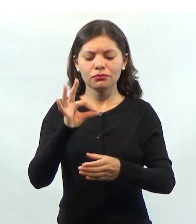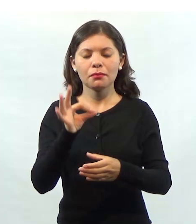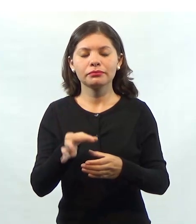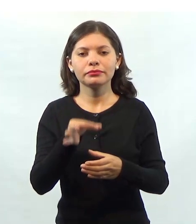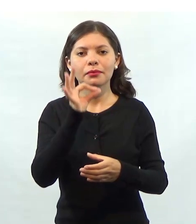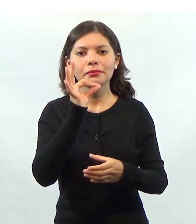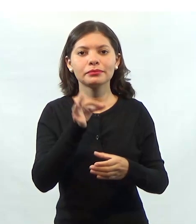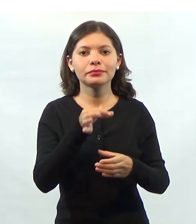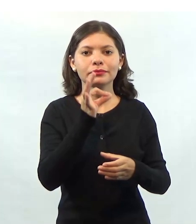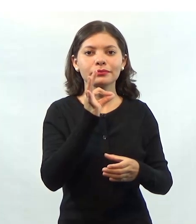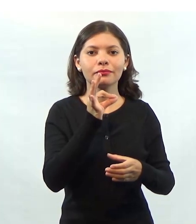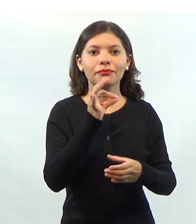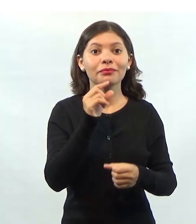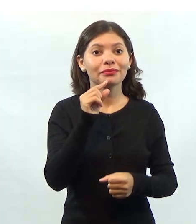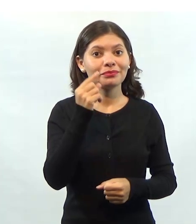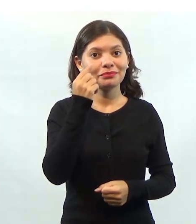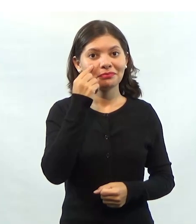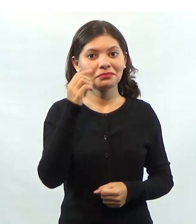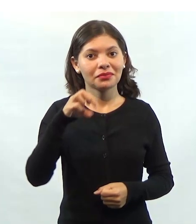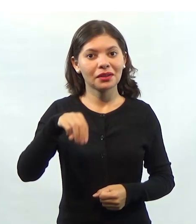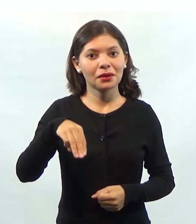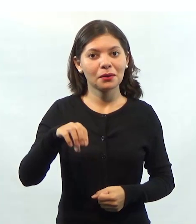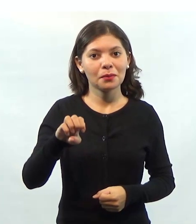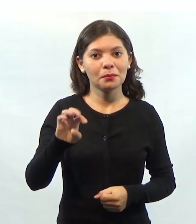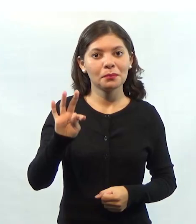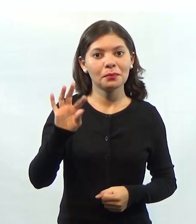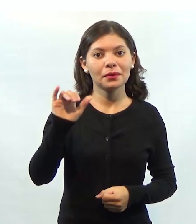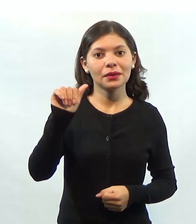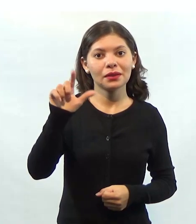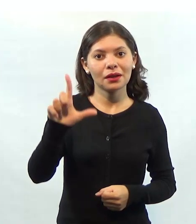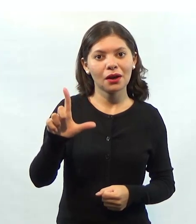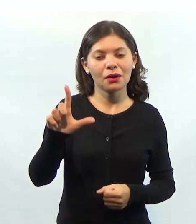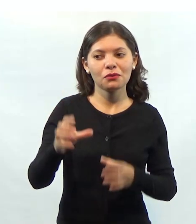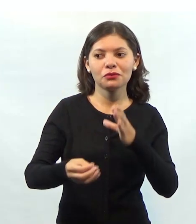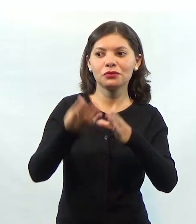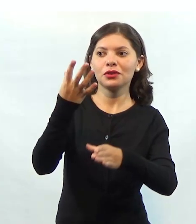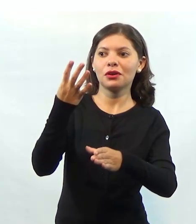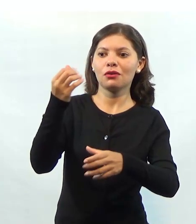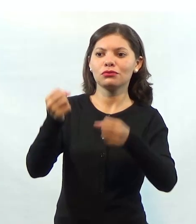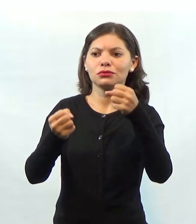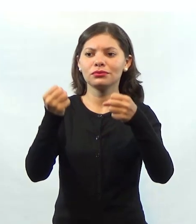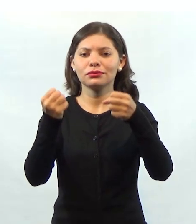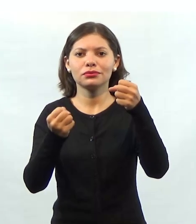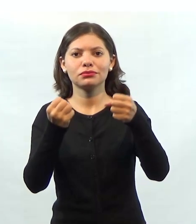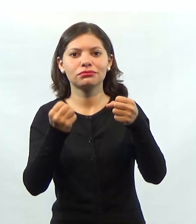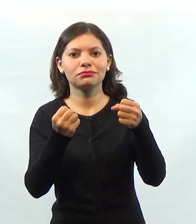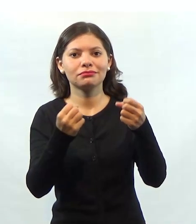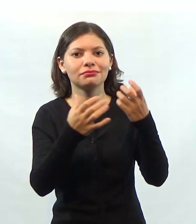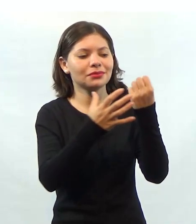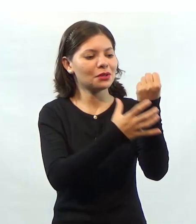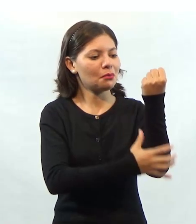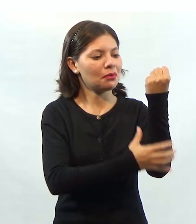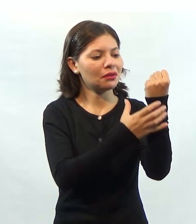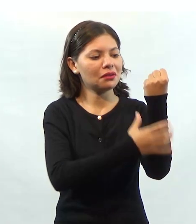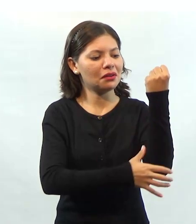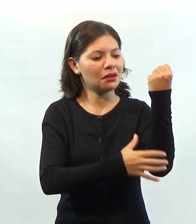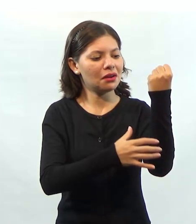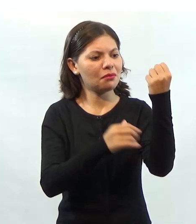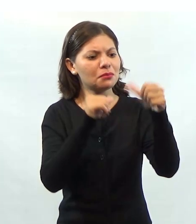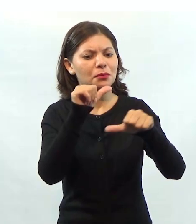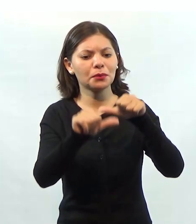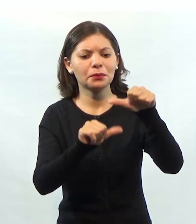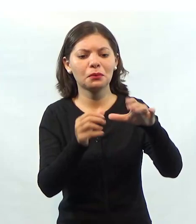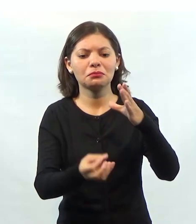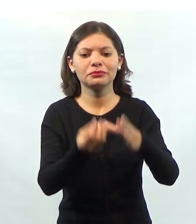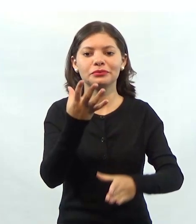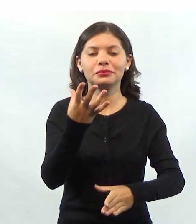Esse metal extraído virou um carro. Essa madeira se transformou